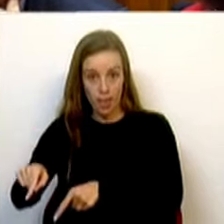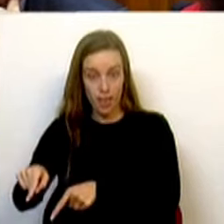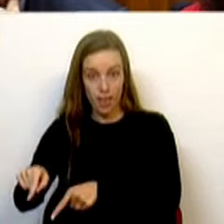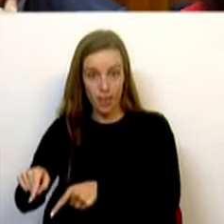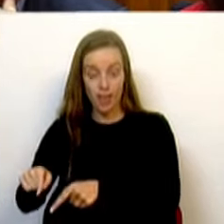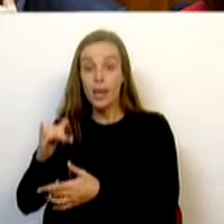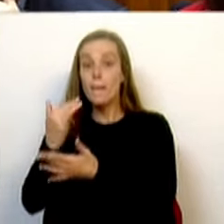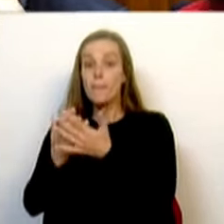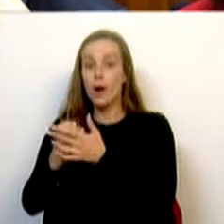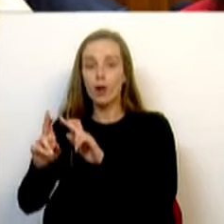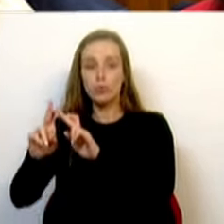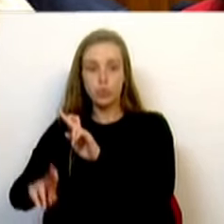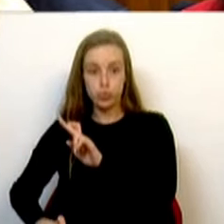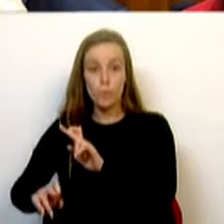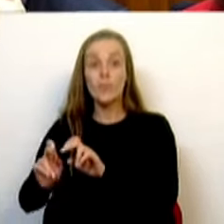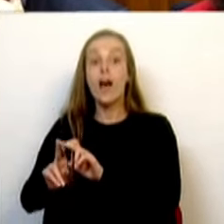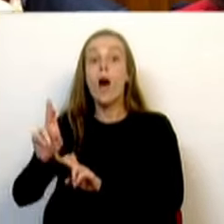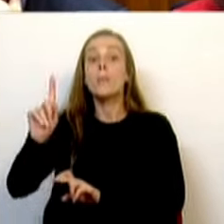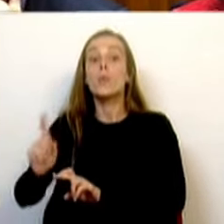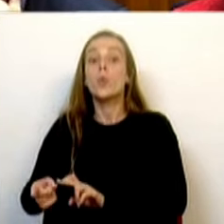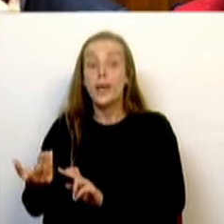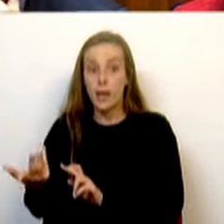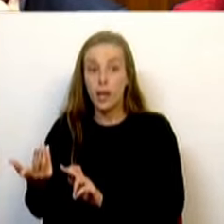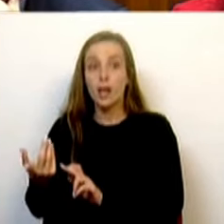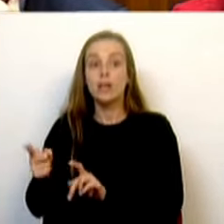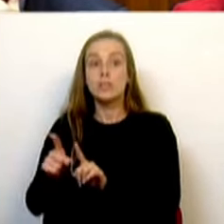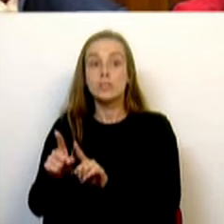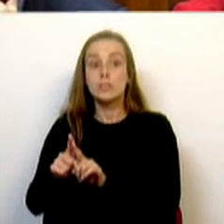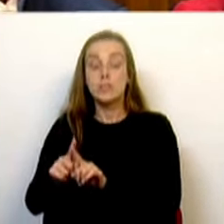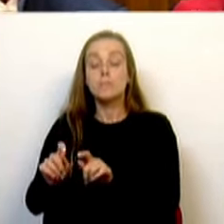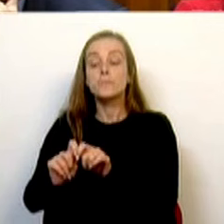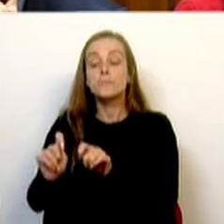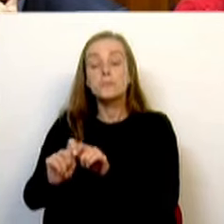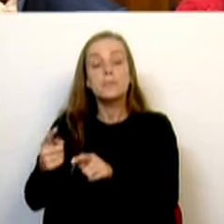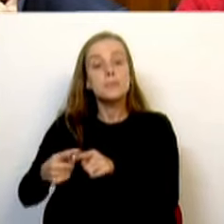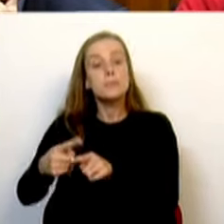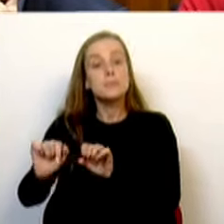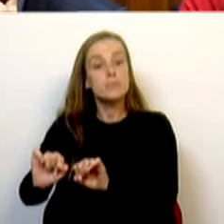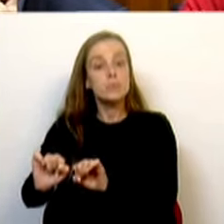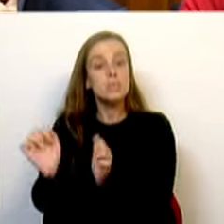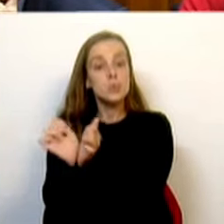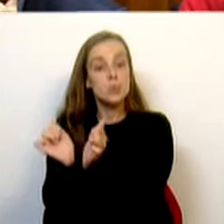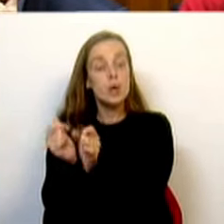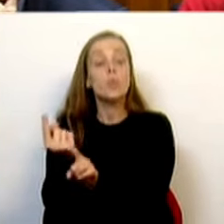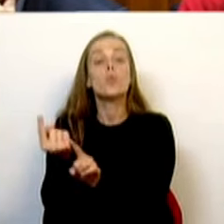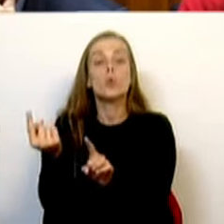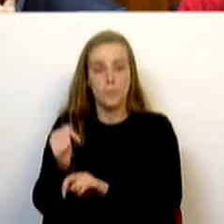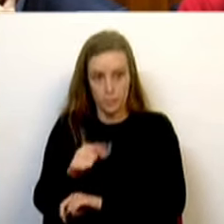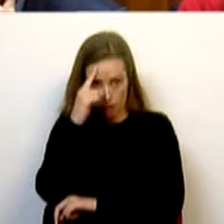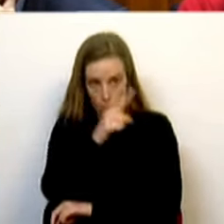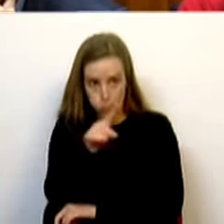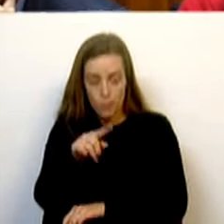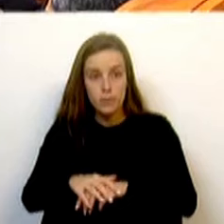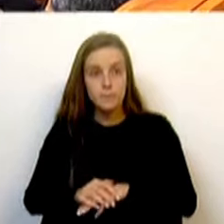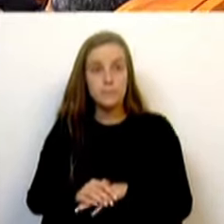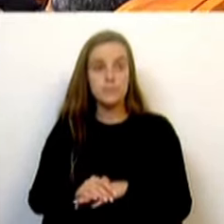baixou. O que aumentou foi o peso das contribuições para a Segurança Social. E sabem-me porquê que aumentou o peso das contribuições para a Segurança